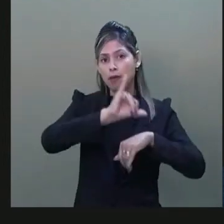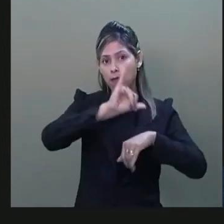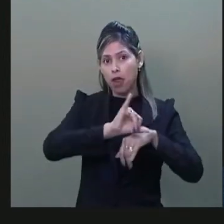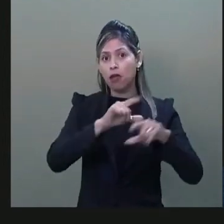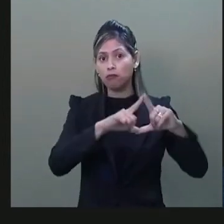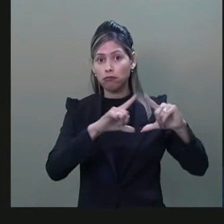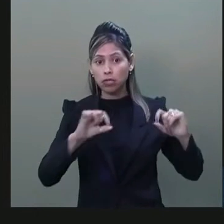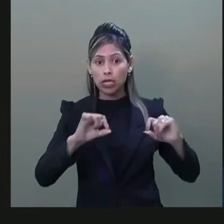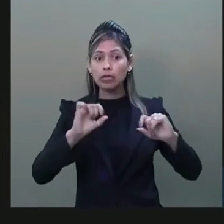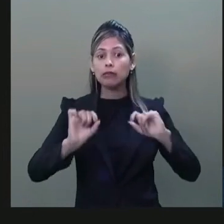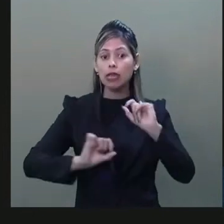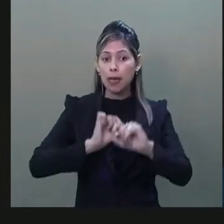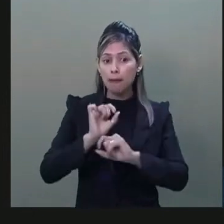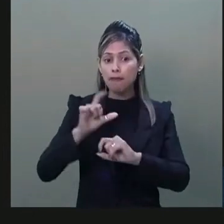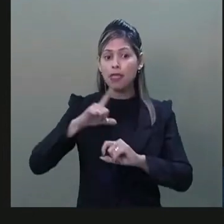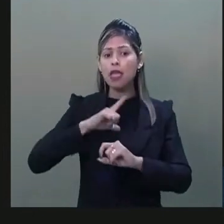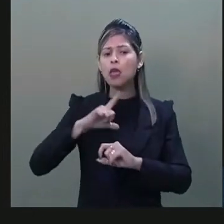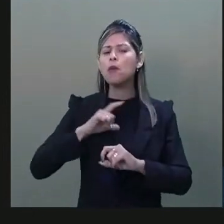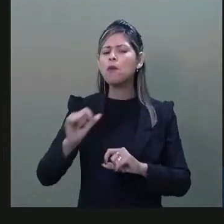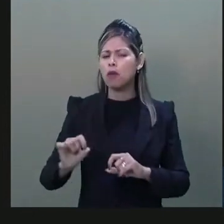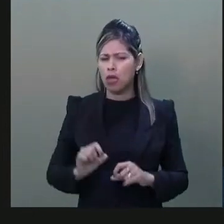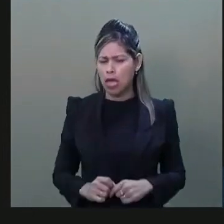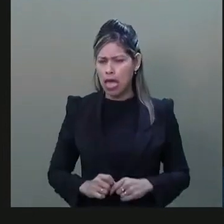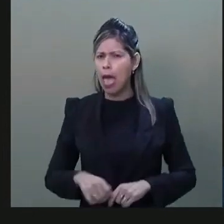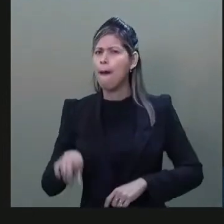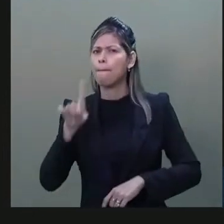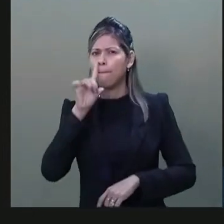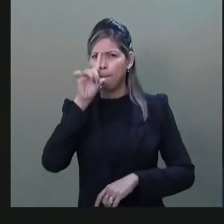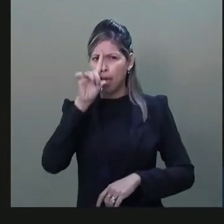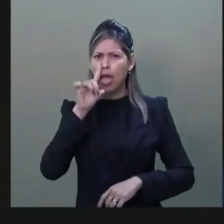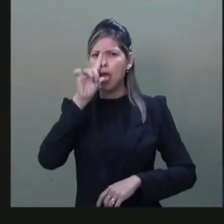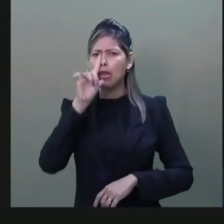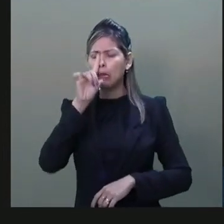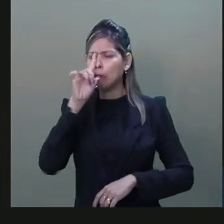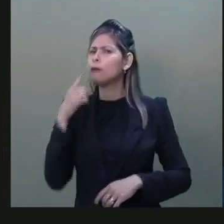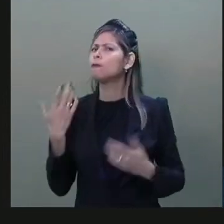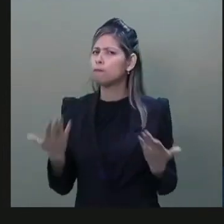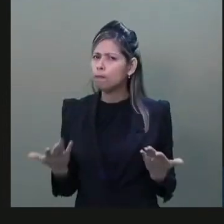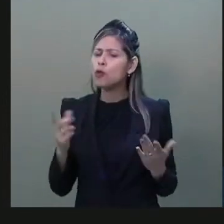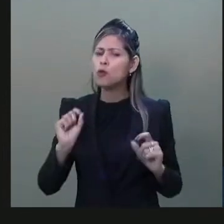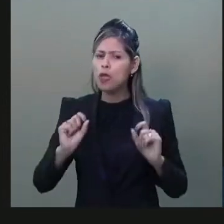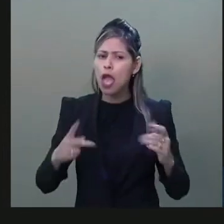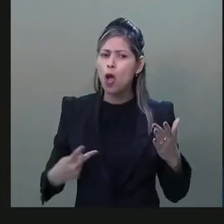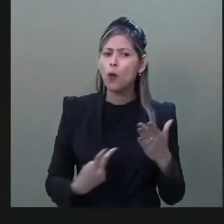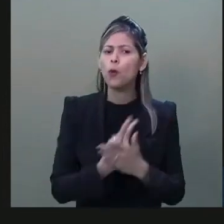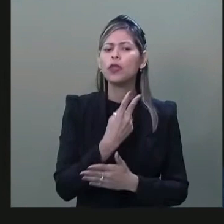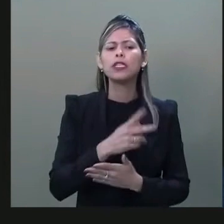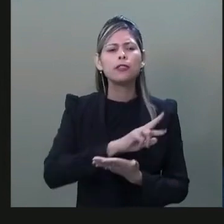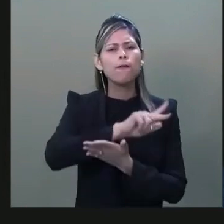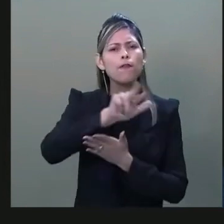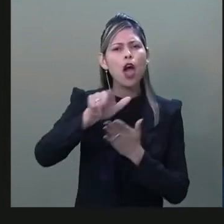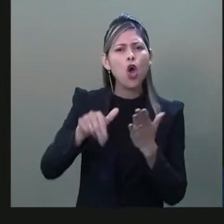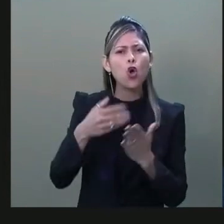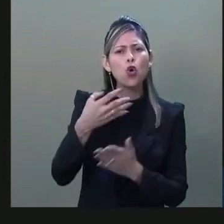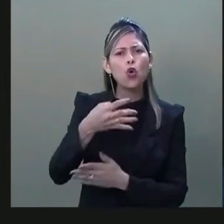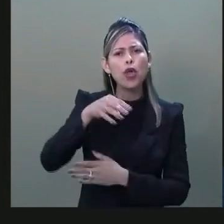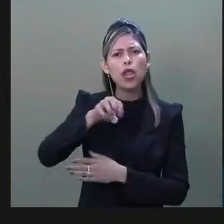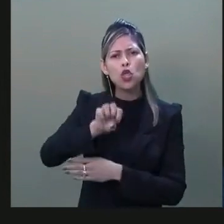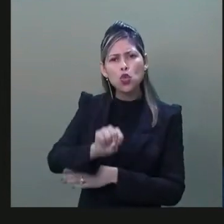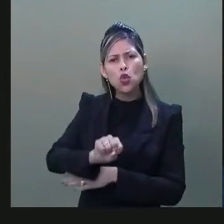é de São Paulo. Diz despachos alertando sobre o perigo de depredação chegaram a 48 órgãos do governo